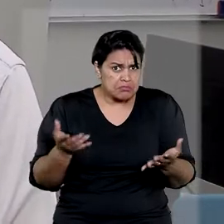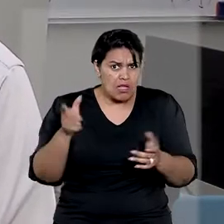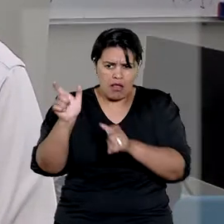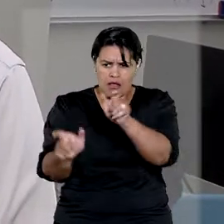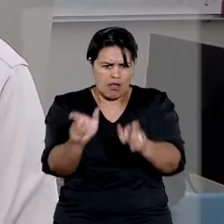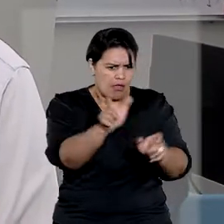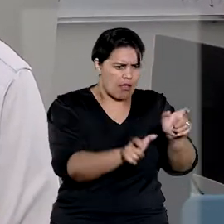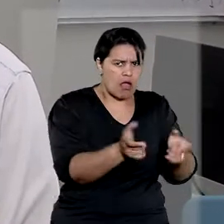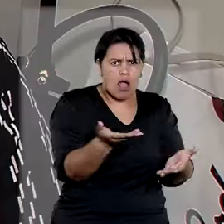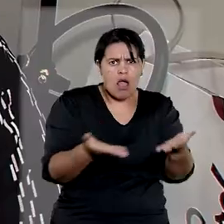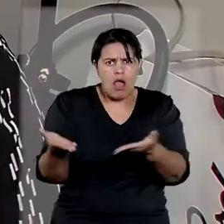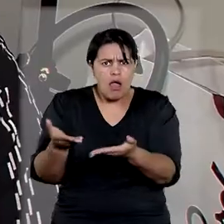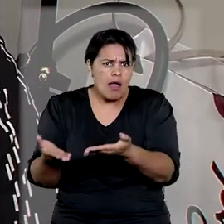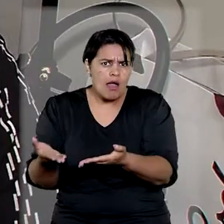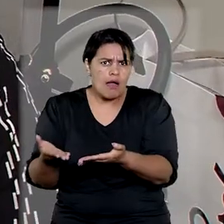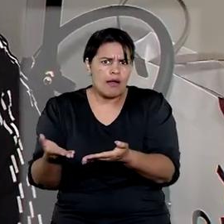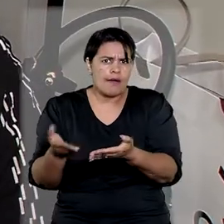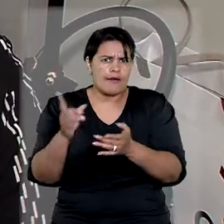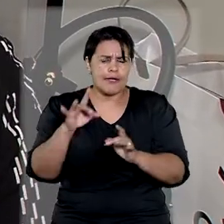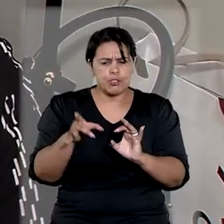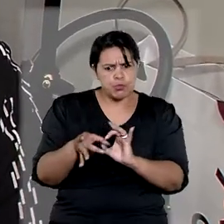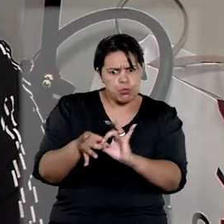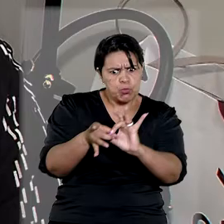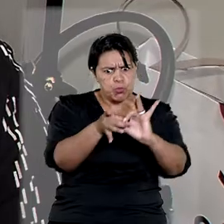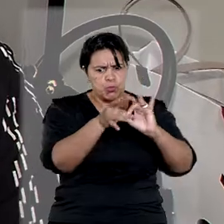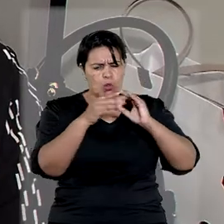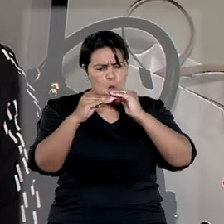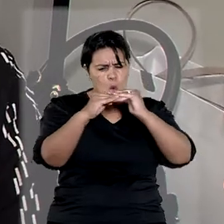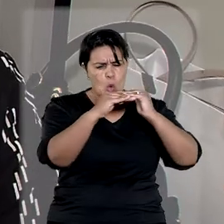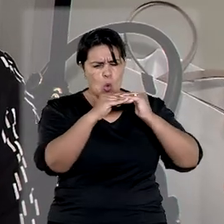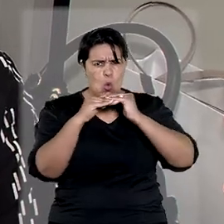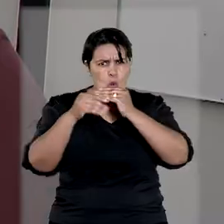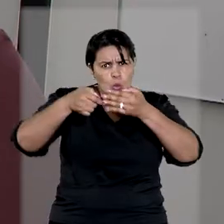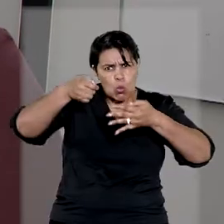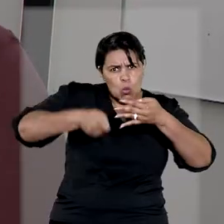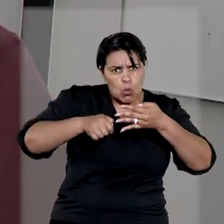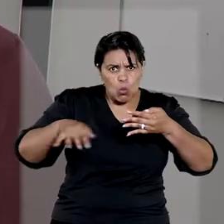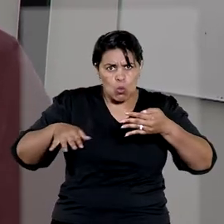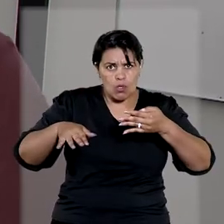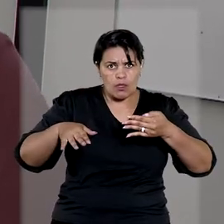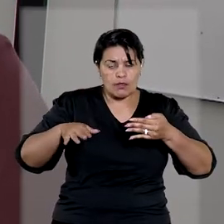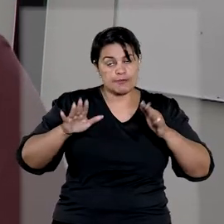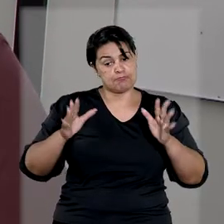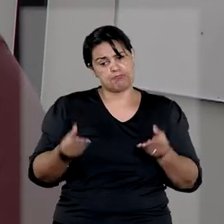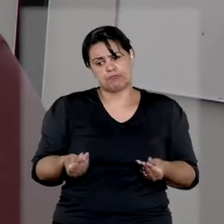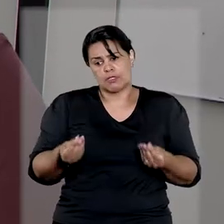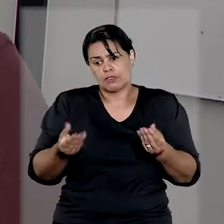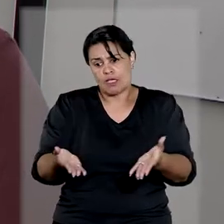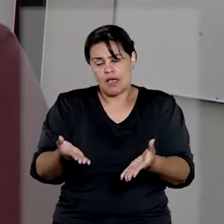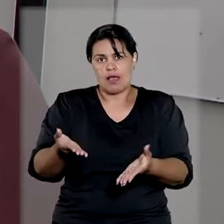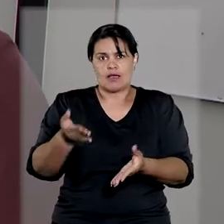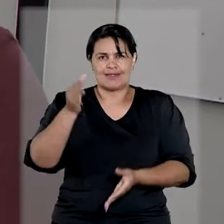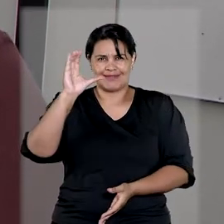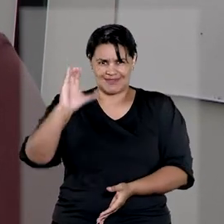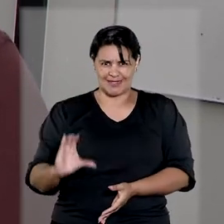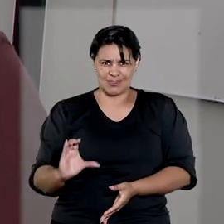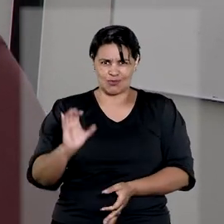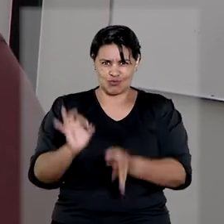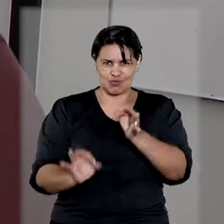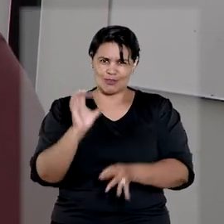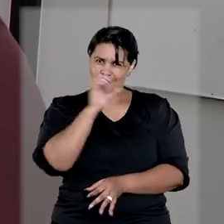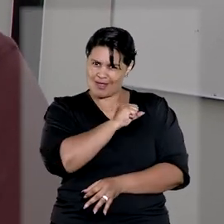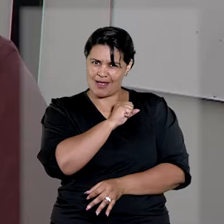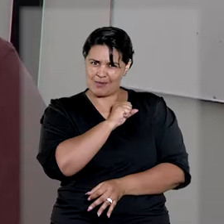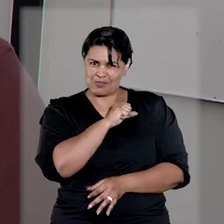os jurisdicionados, né? Fazer a uniformização da jurisprudência. É prover ao cidadão uma justiça, uma justiça